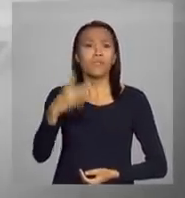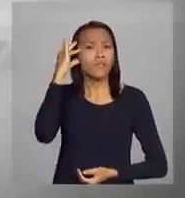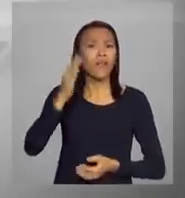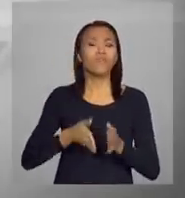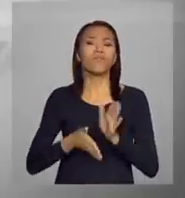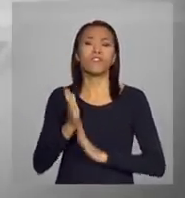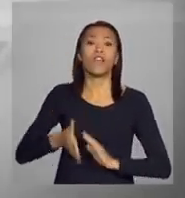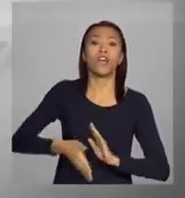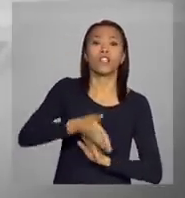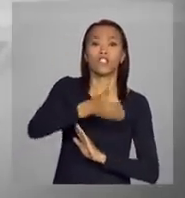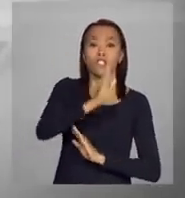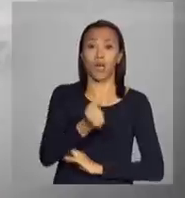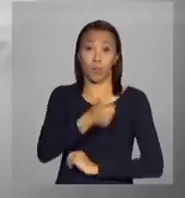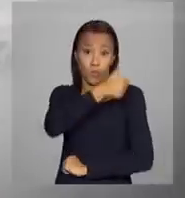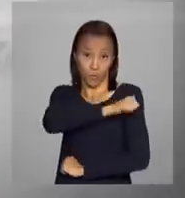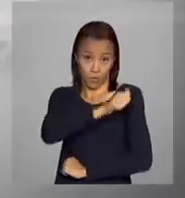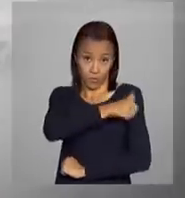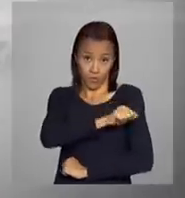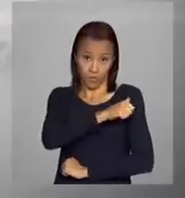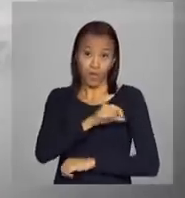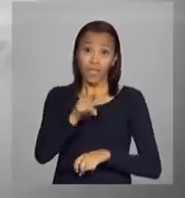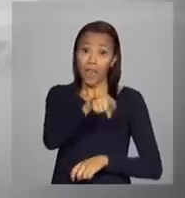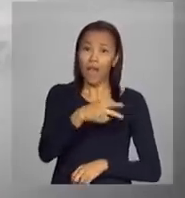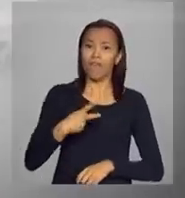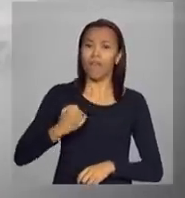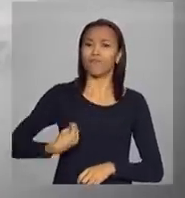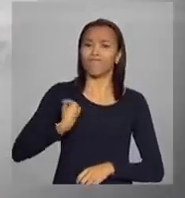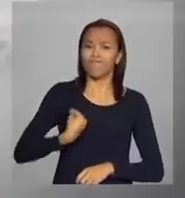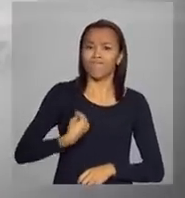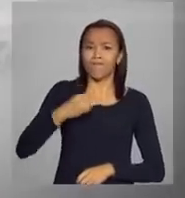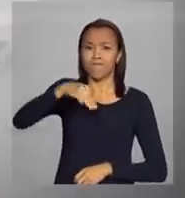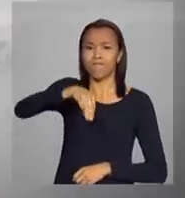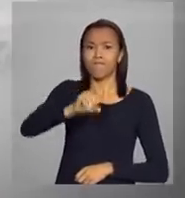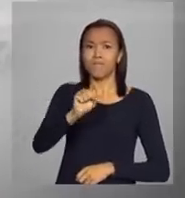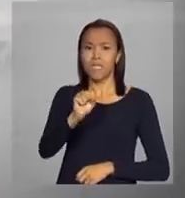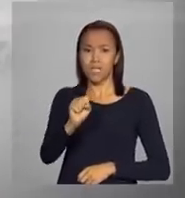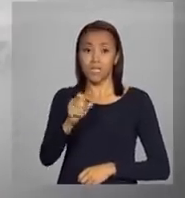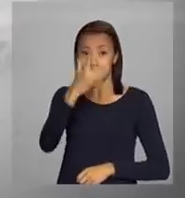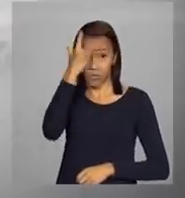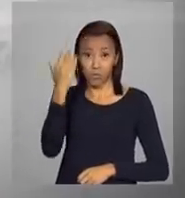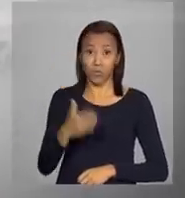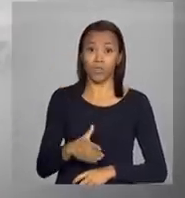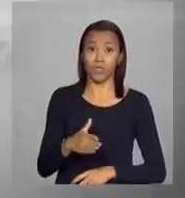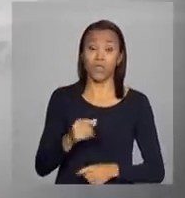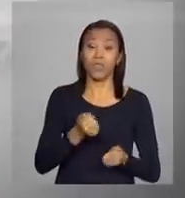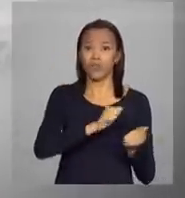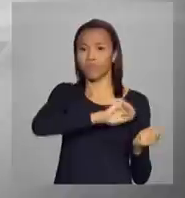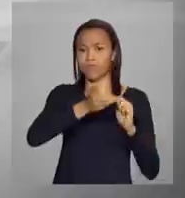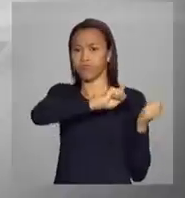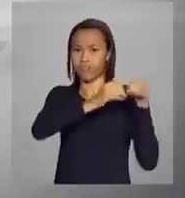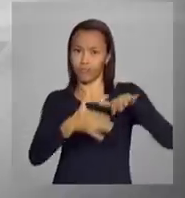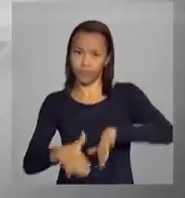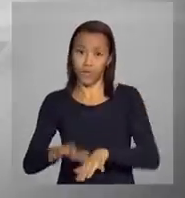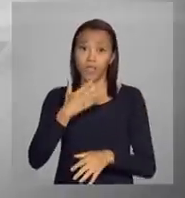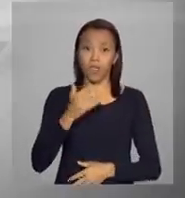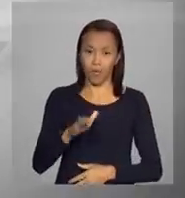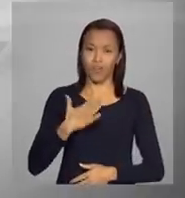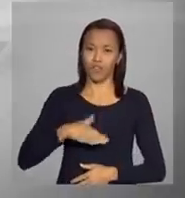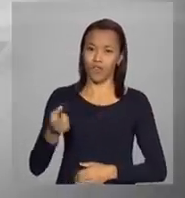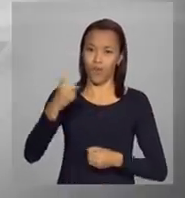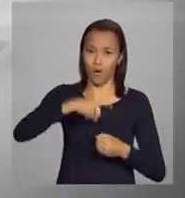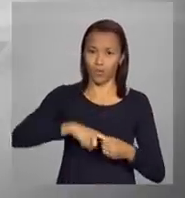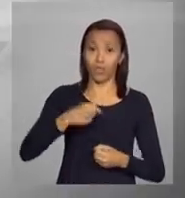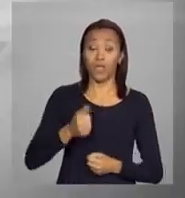Petrópolis, no Rio de Janeiro, onde vai participar da Missa das Vítimas dos Deslizamentos de Terra. E daqui a pouco a gente